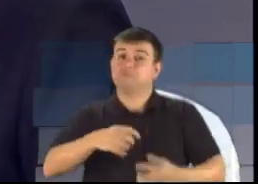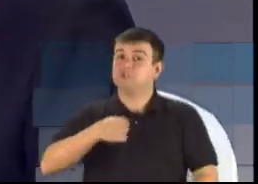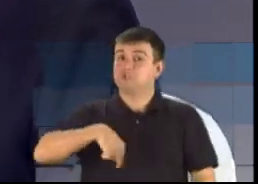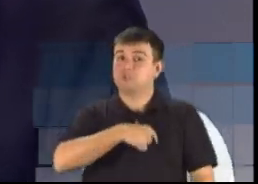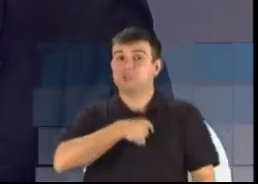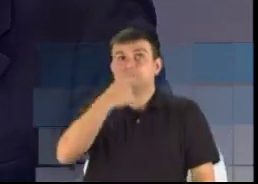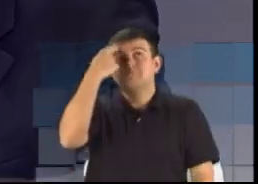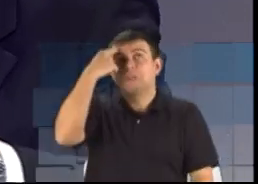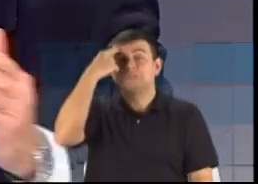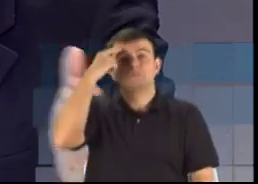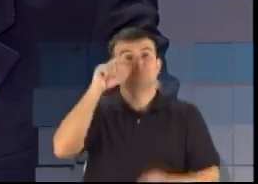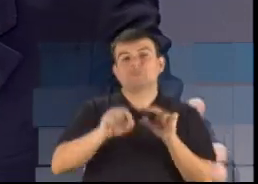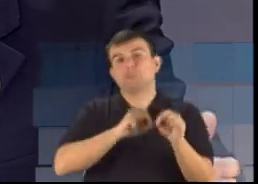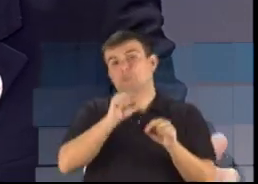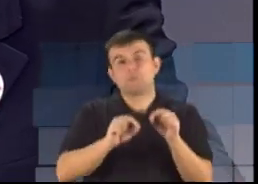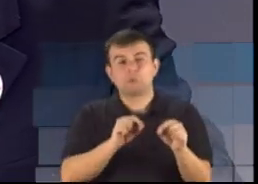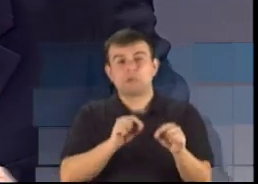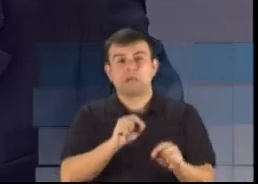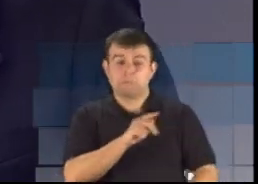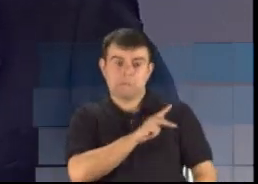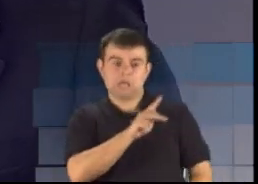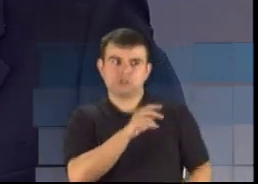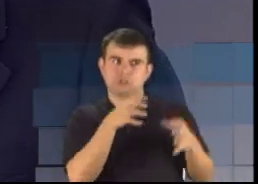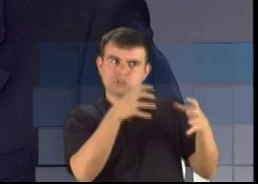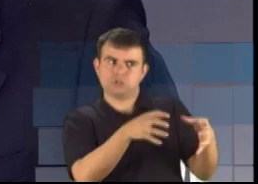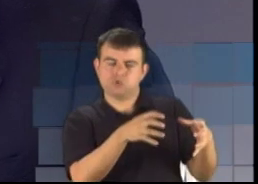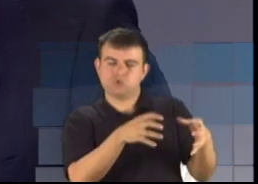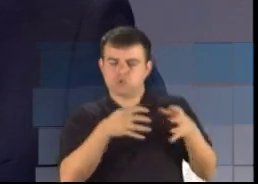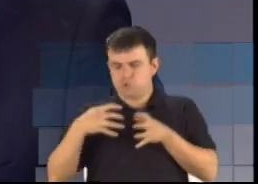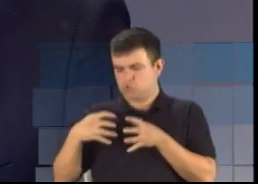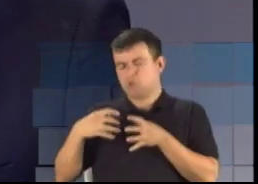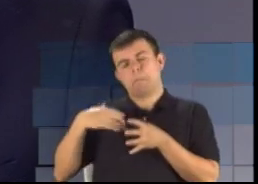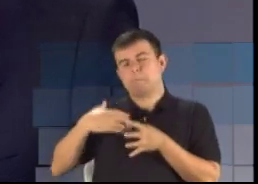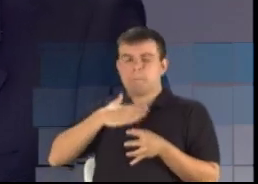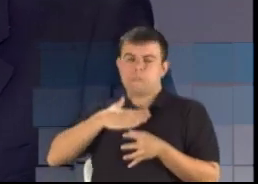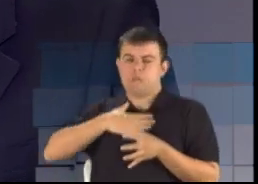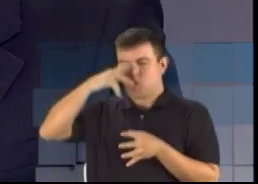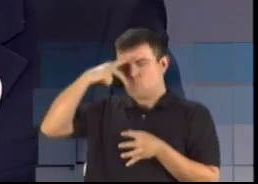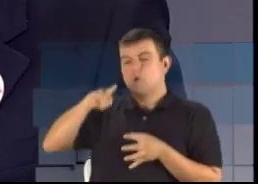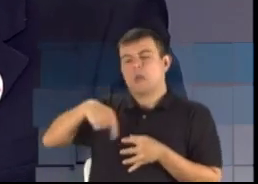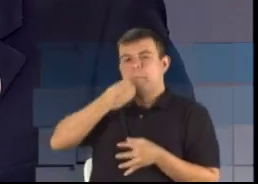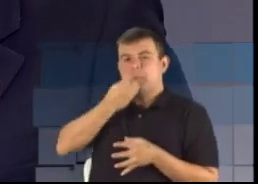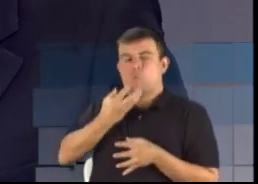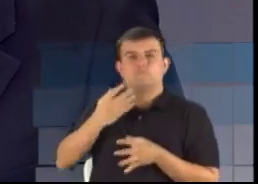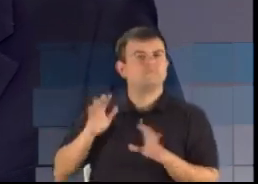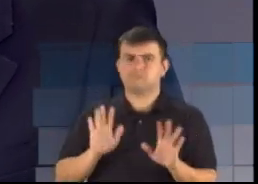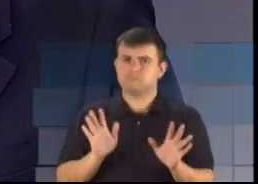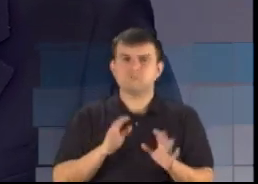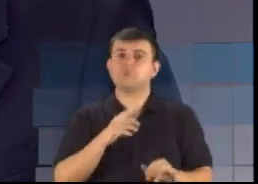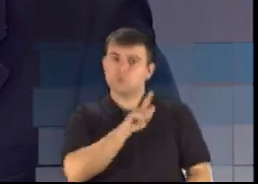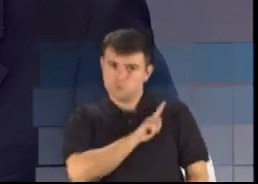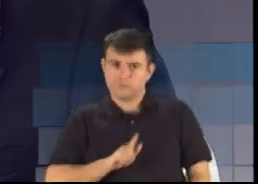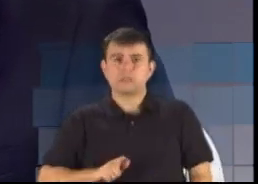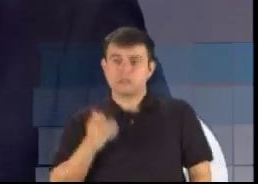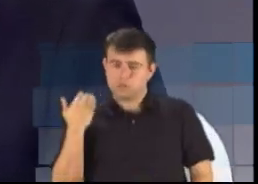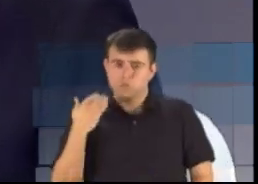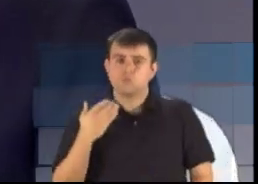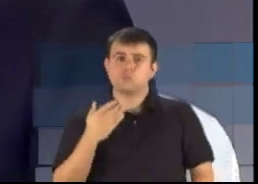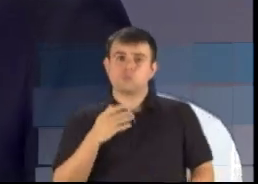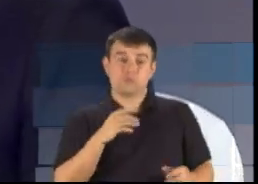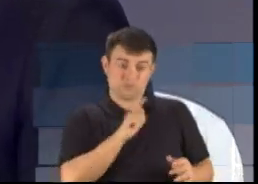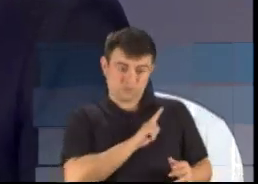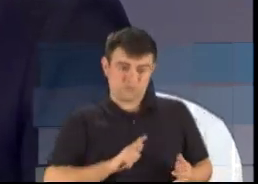de um partido que aqueles que são bons só do meu partido. Acho que o governador Sartori, quando iniciou a sua caminhada,